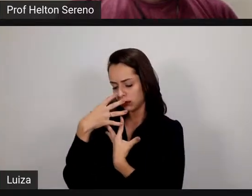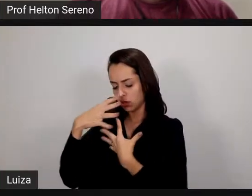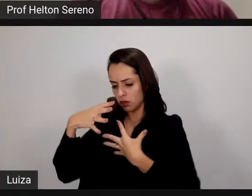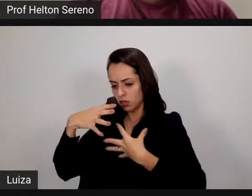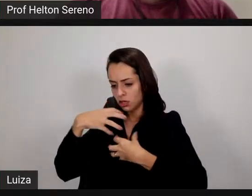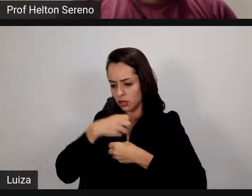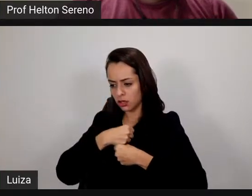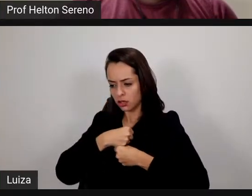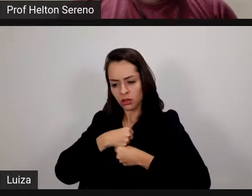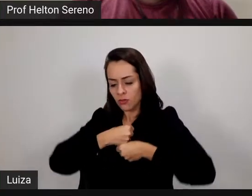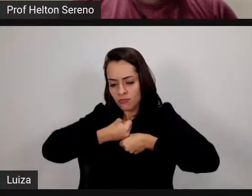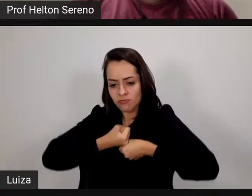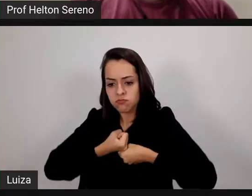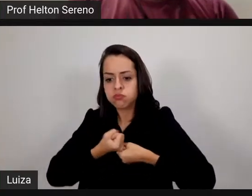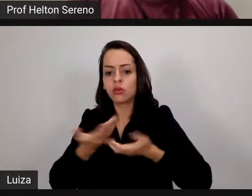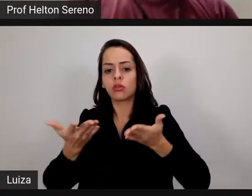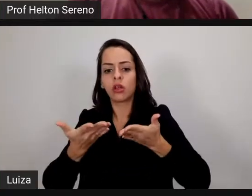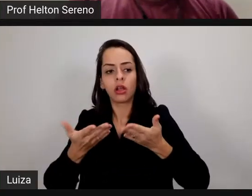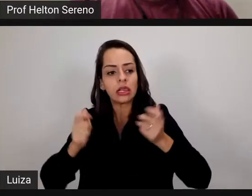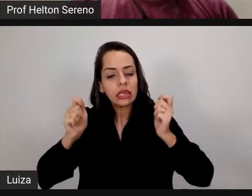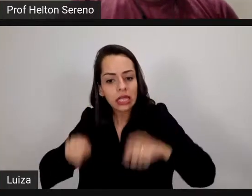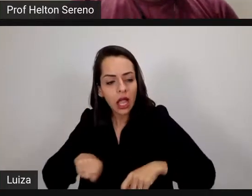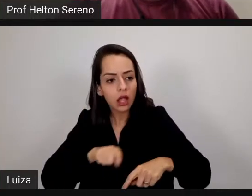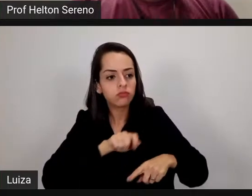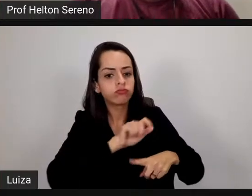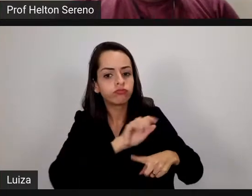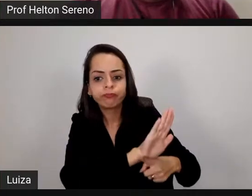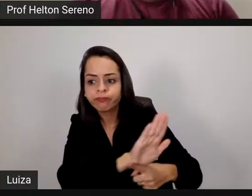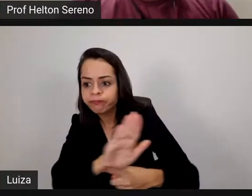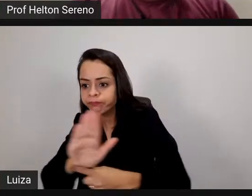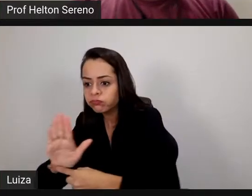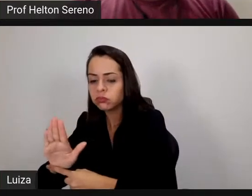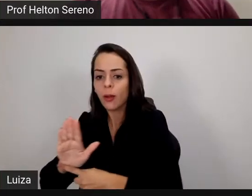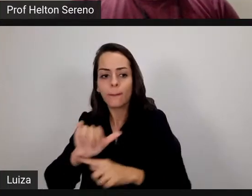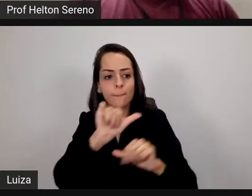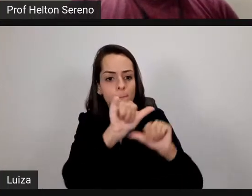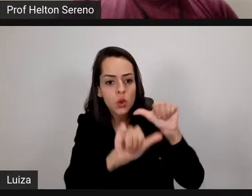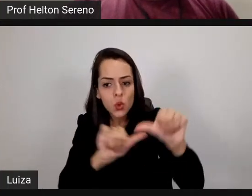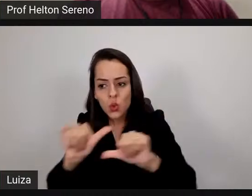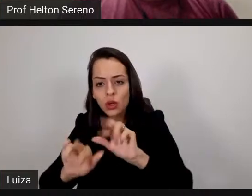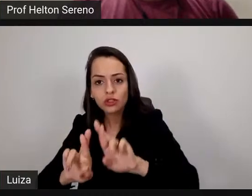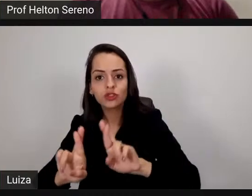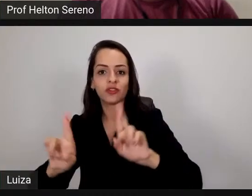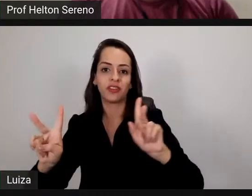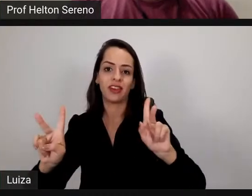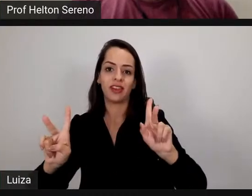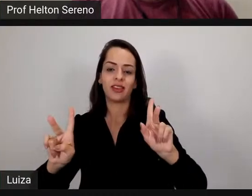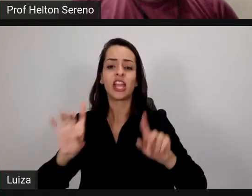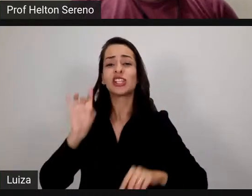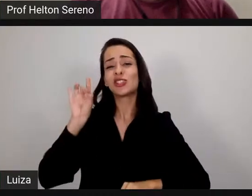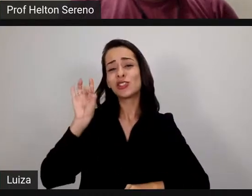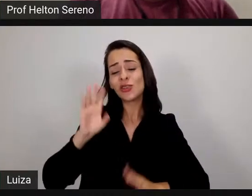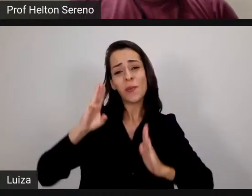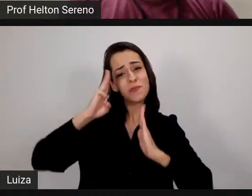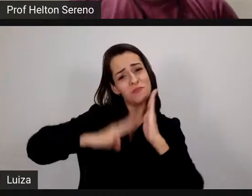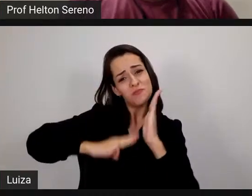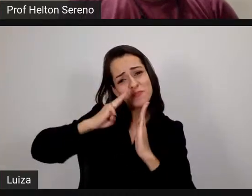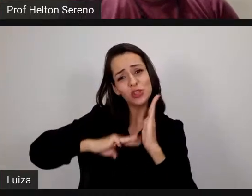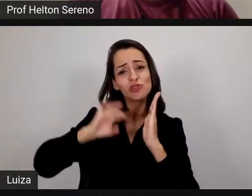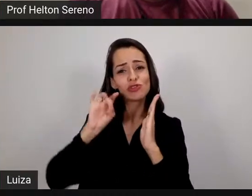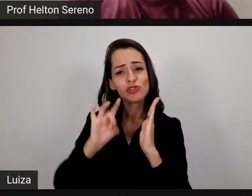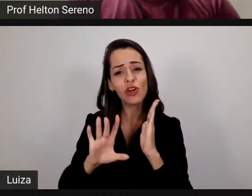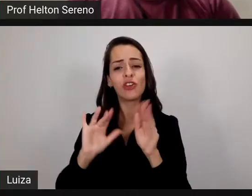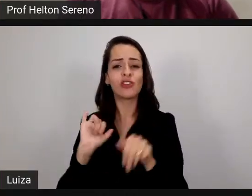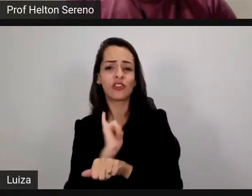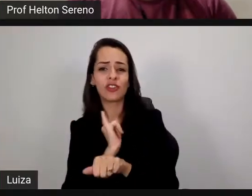diferença, então eu pude perceber como essas mudanças de, não só de metodologias, mas de entendimento, né, como o